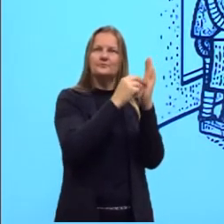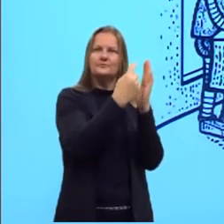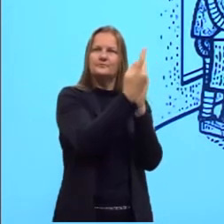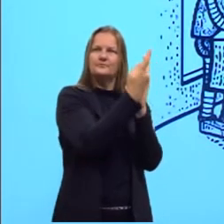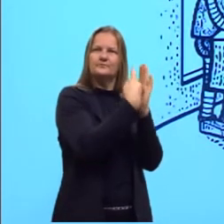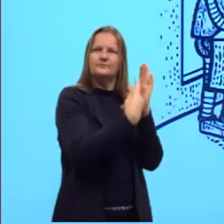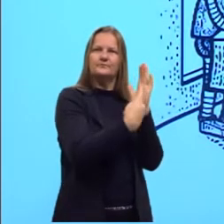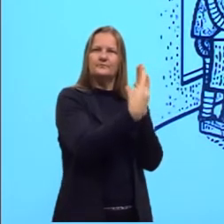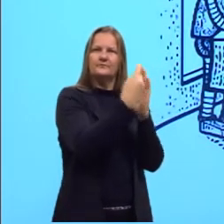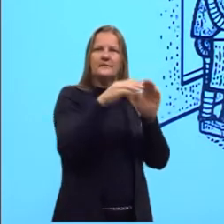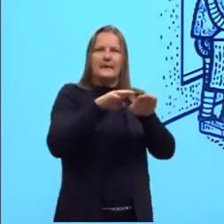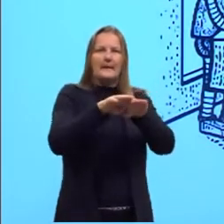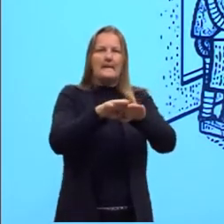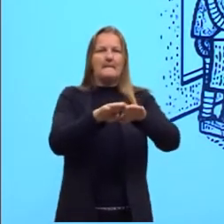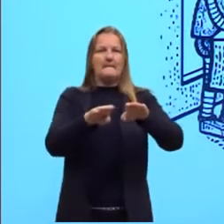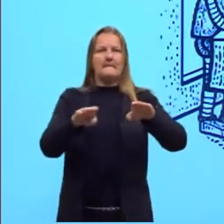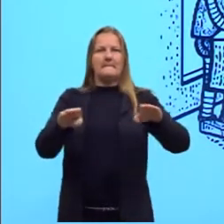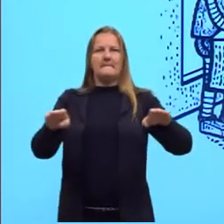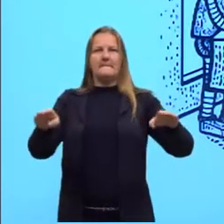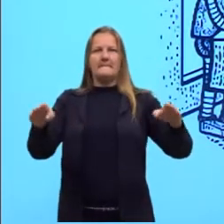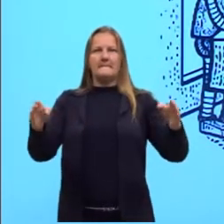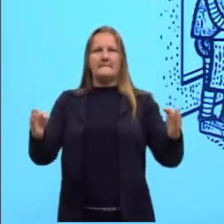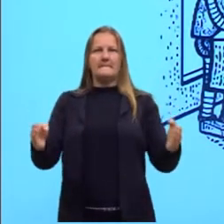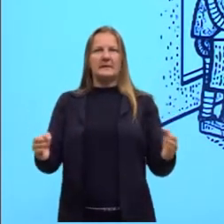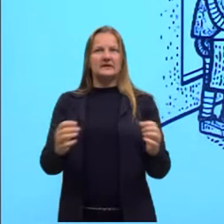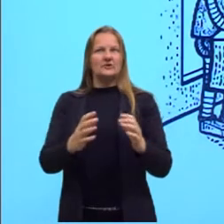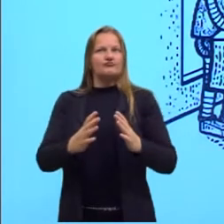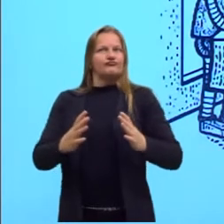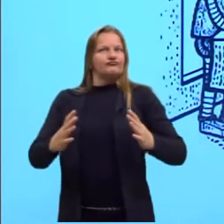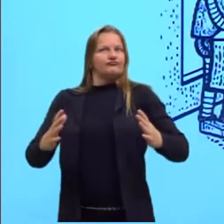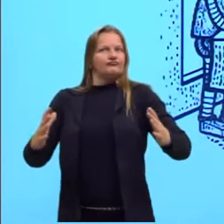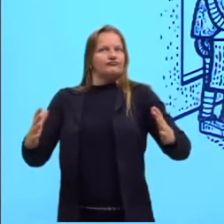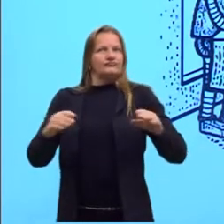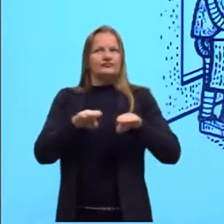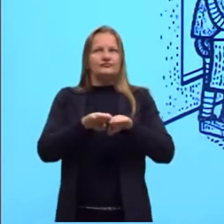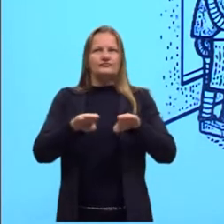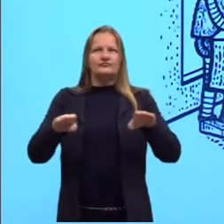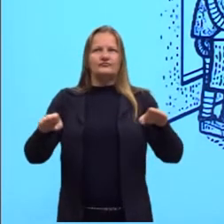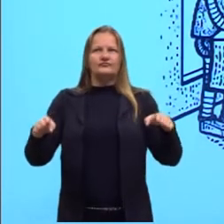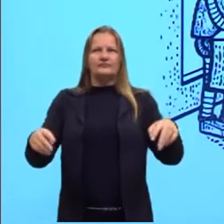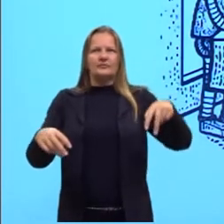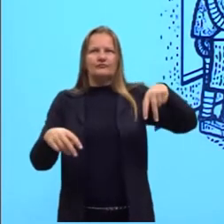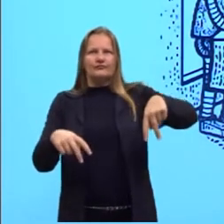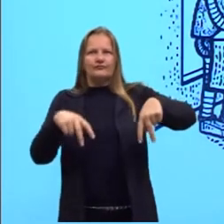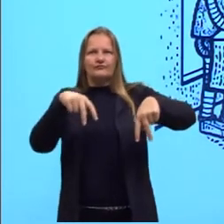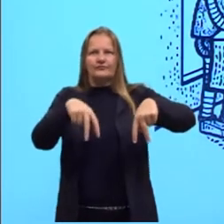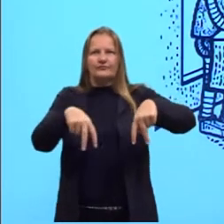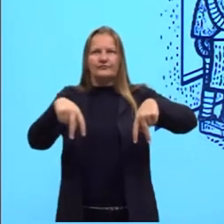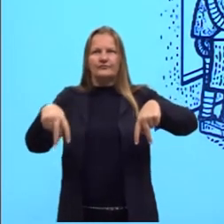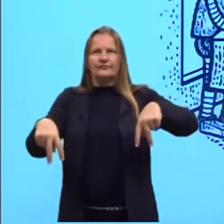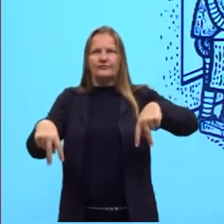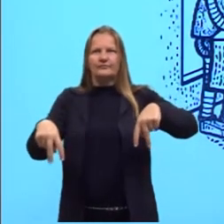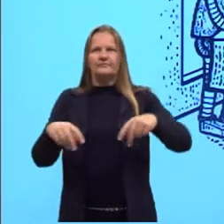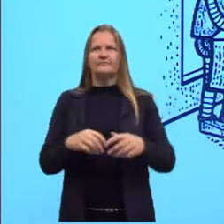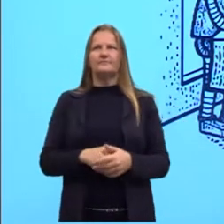A gente tem essa mesa grande, com os pezinhos aqui aparecendo.